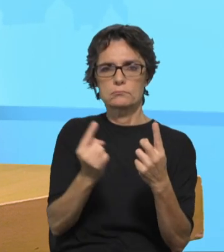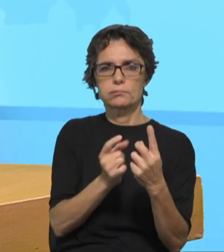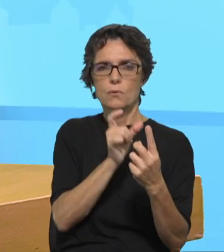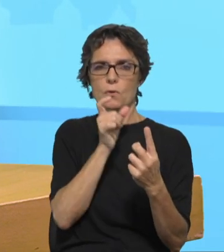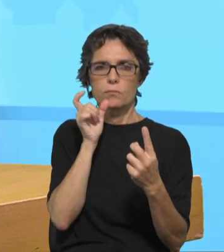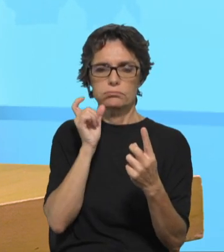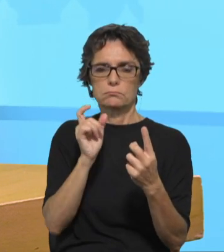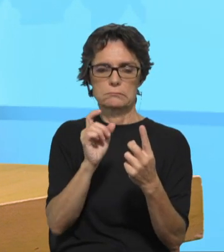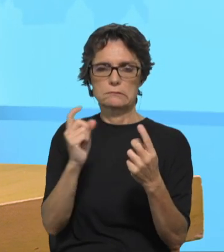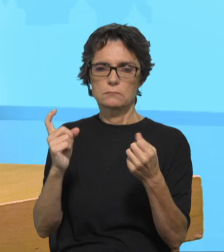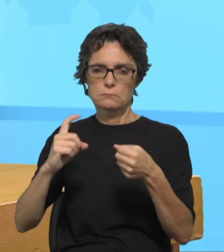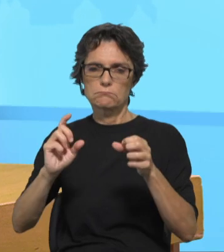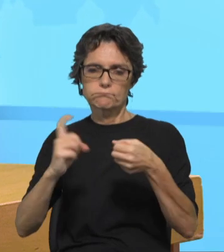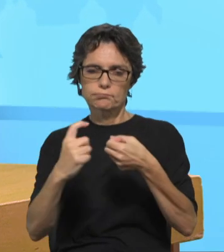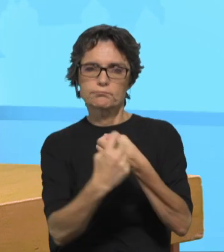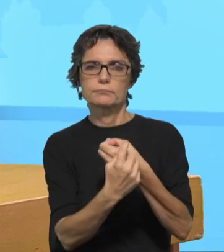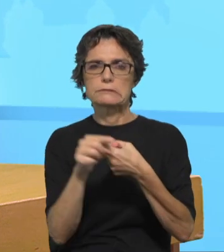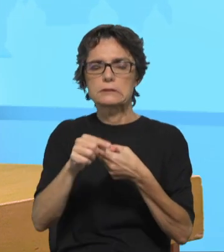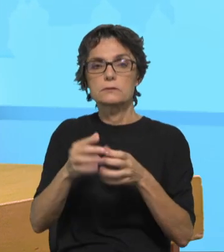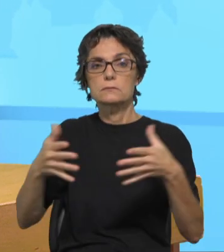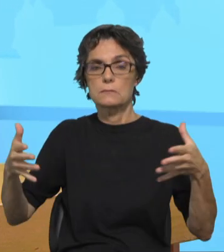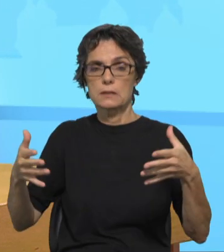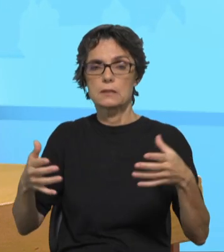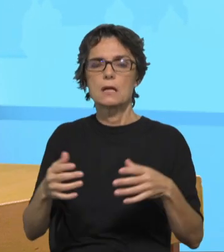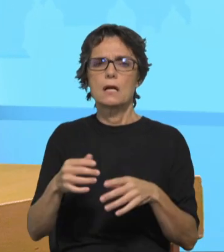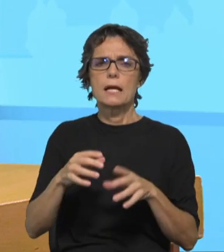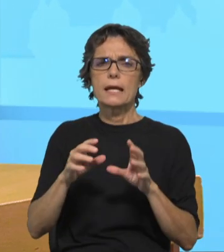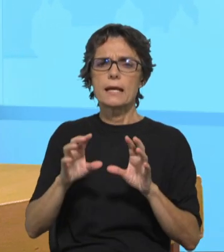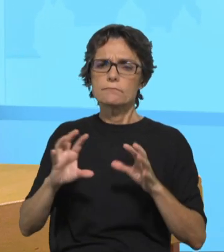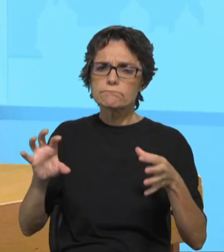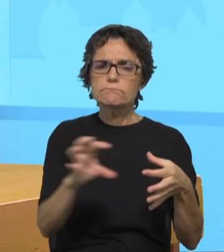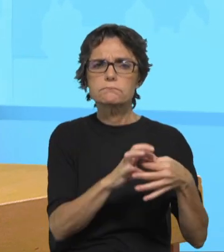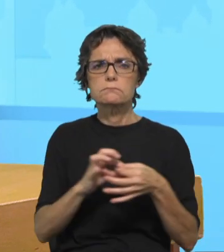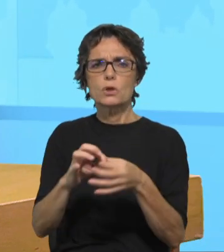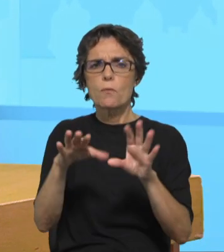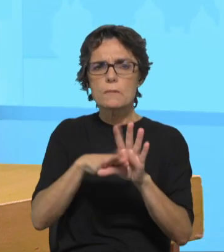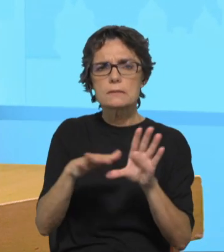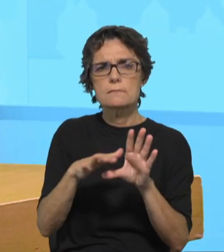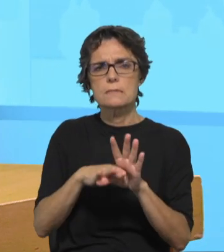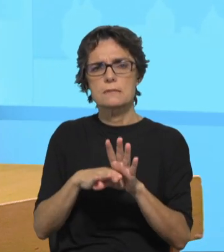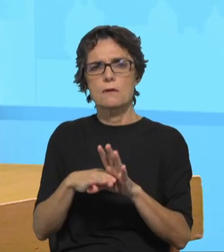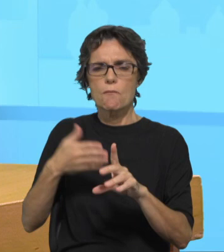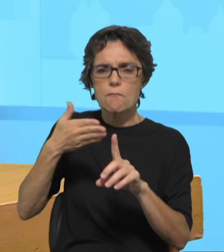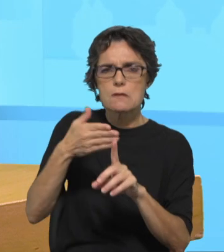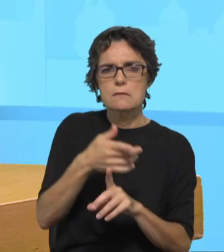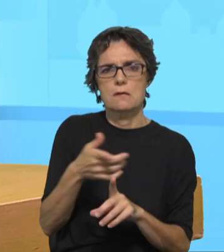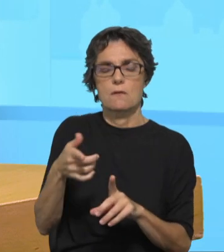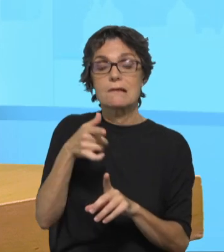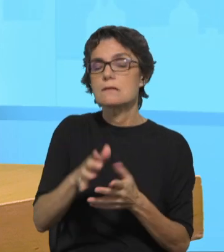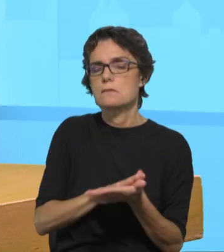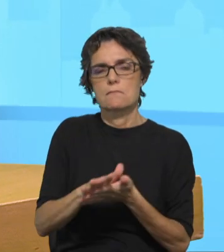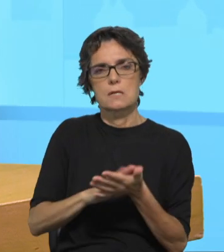participação, comunhão, participação e missão. E isto é que é o ritmo sinodal, viver mais estreitamente a comunhão,